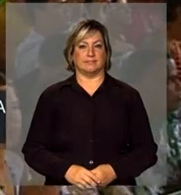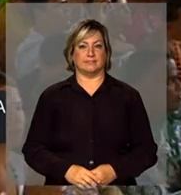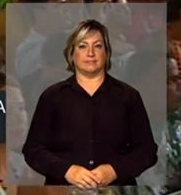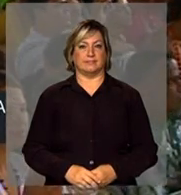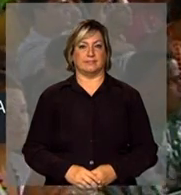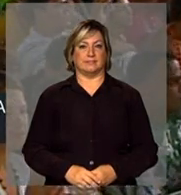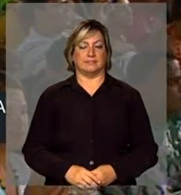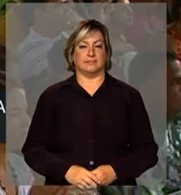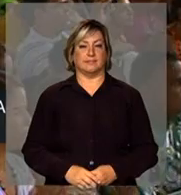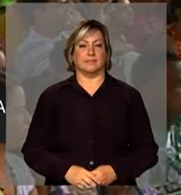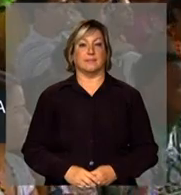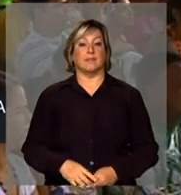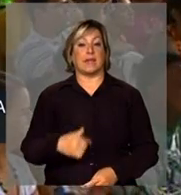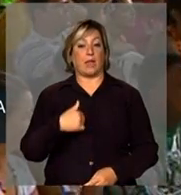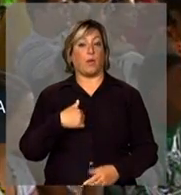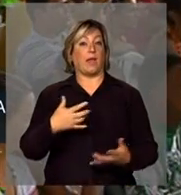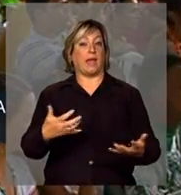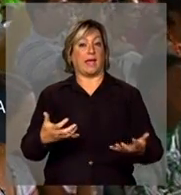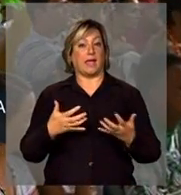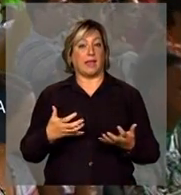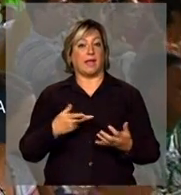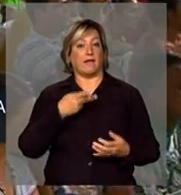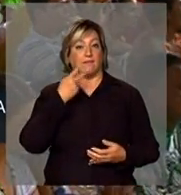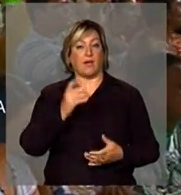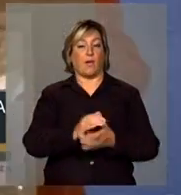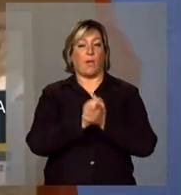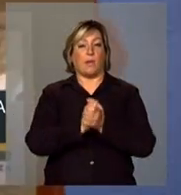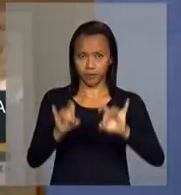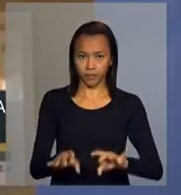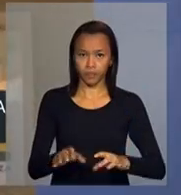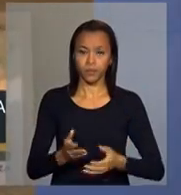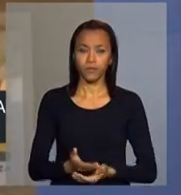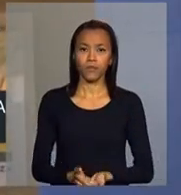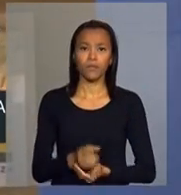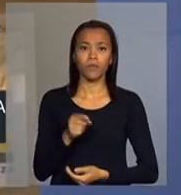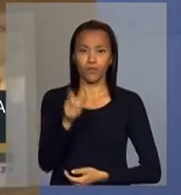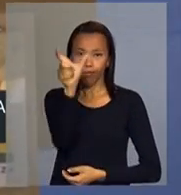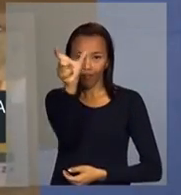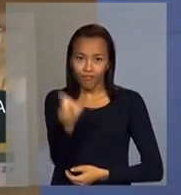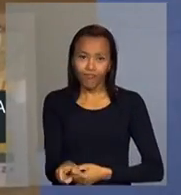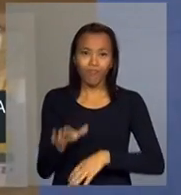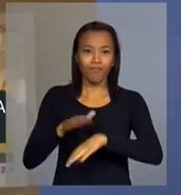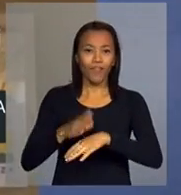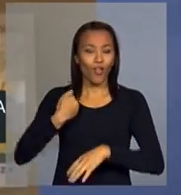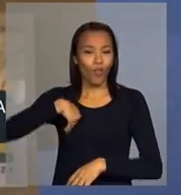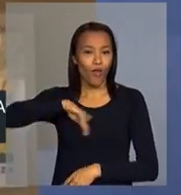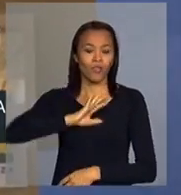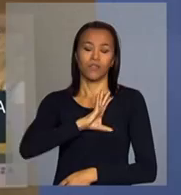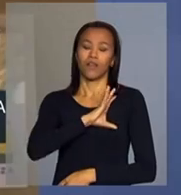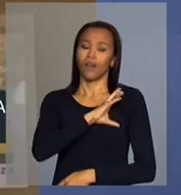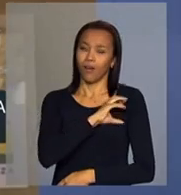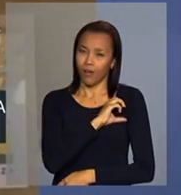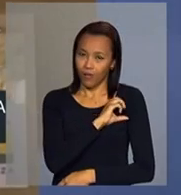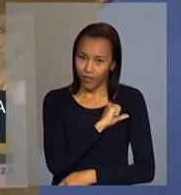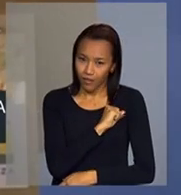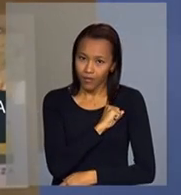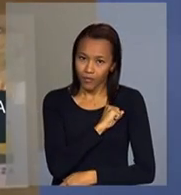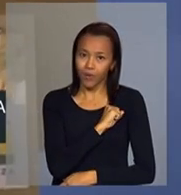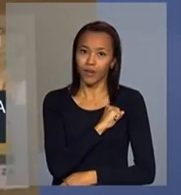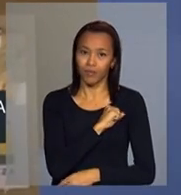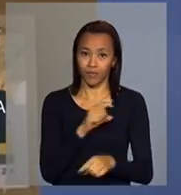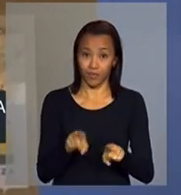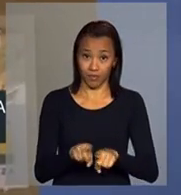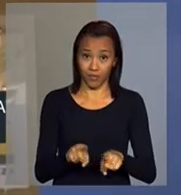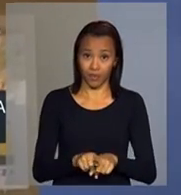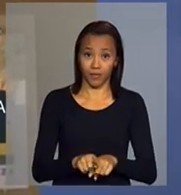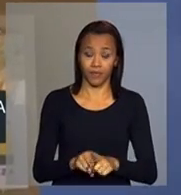Eu queria dirigir um convimento especial a ela, que nós chamamos, tomando emprestado do